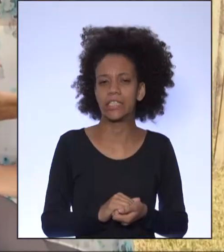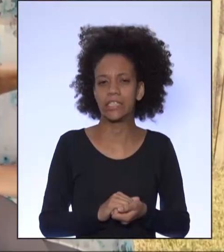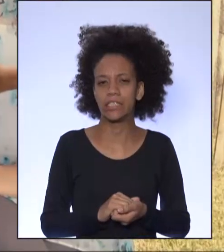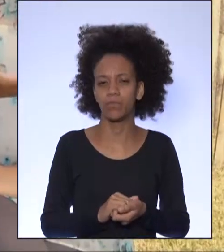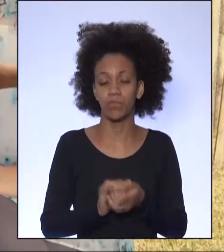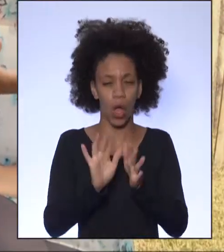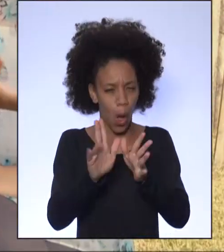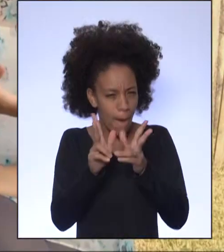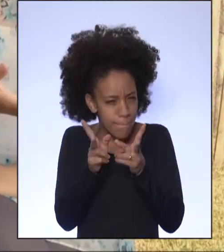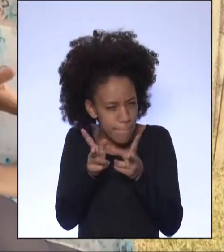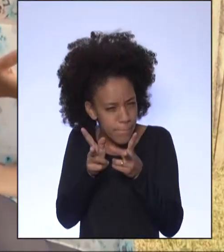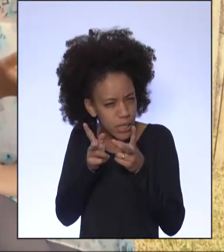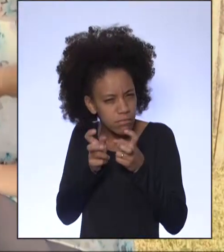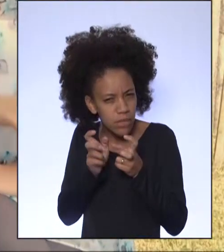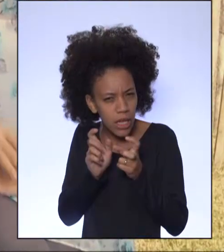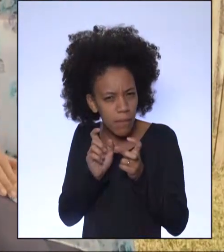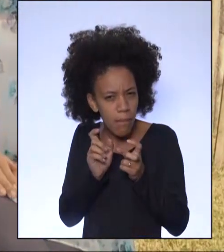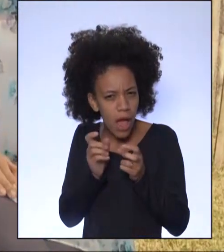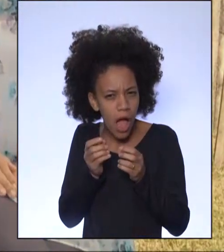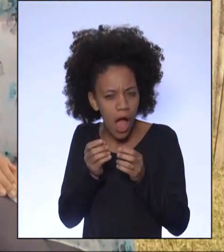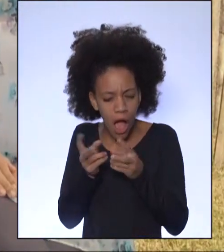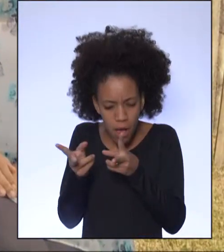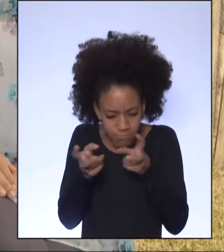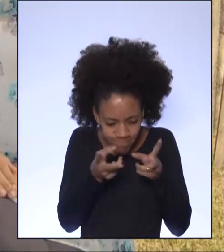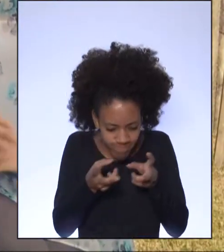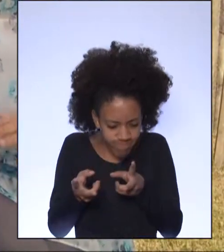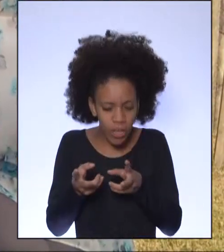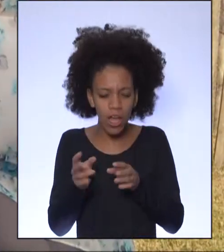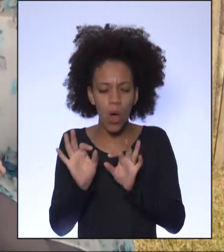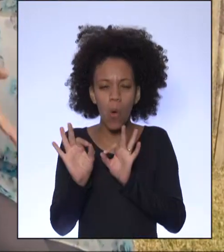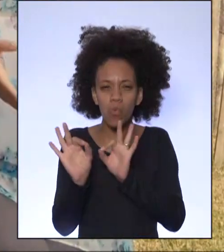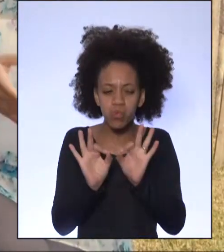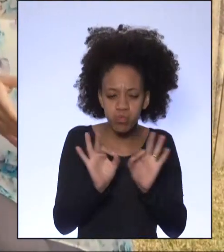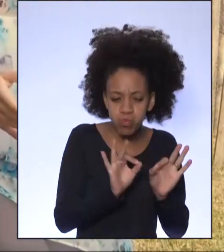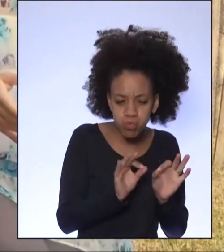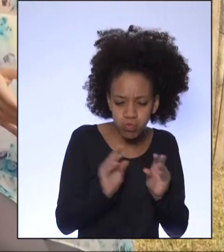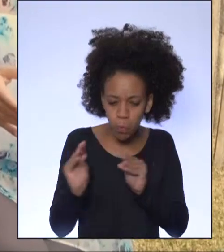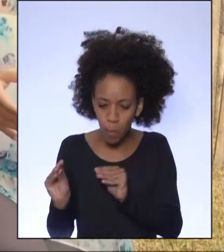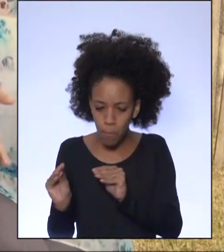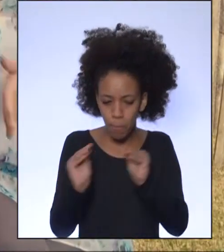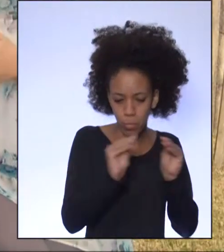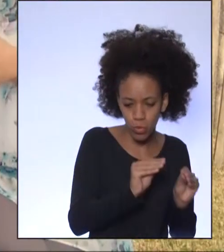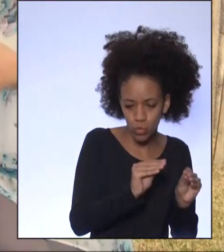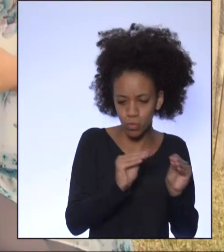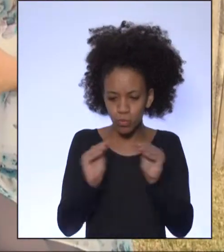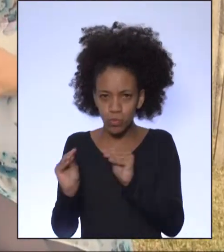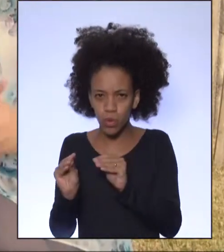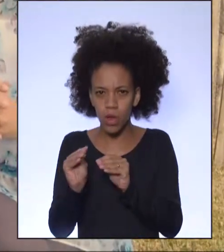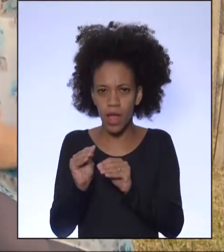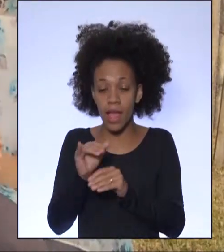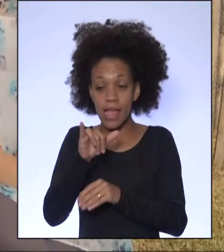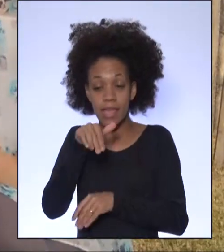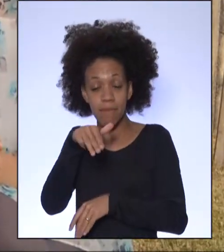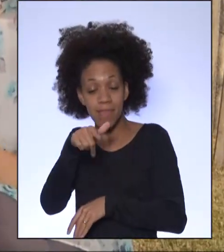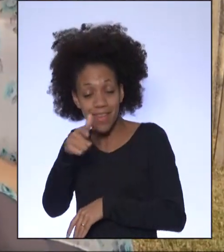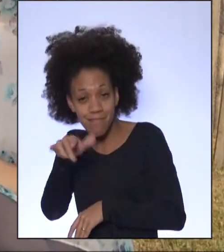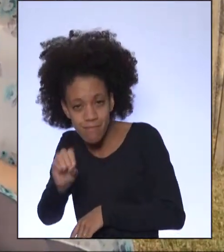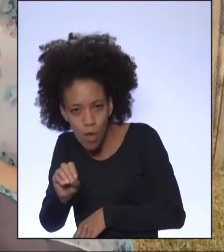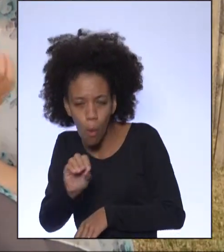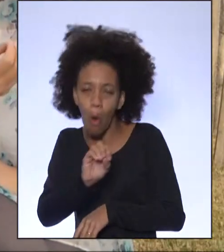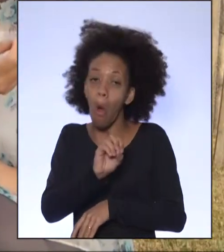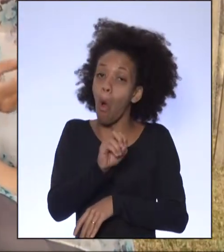Percebam que o que define se um deslocamento populacional é uma imigração ou emigração